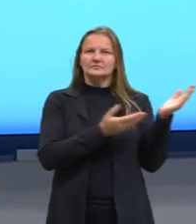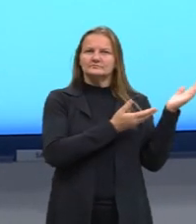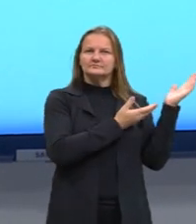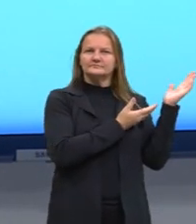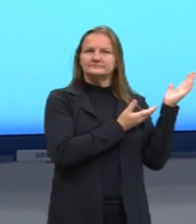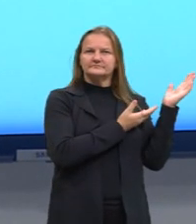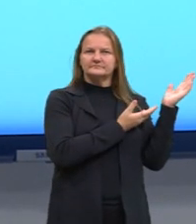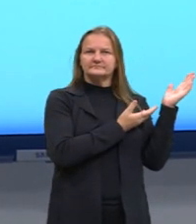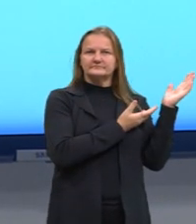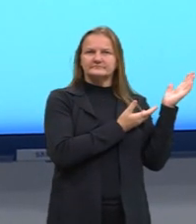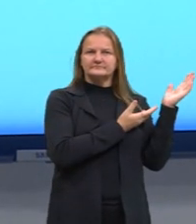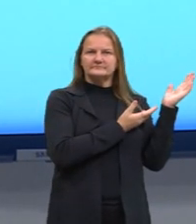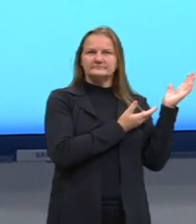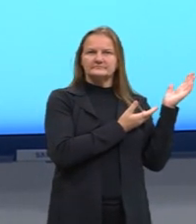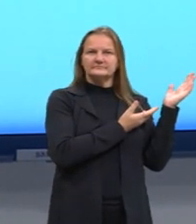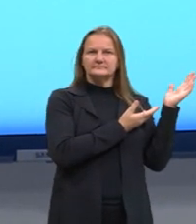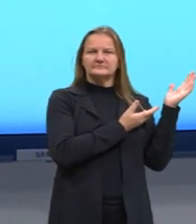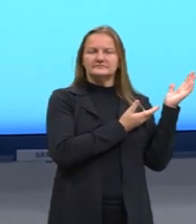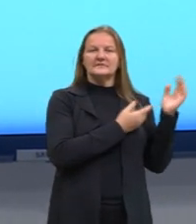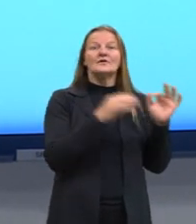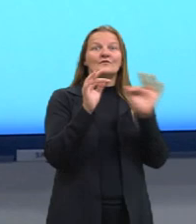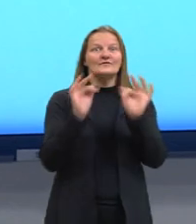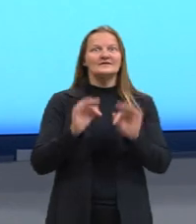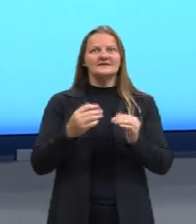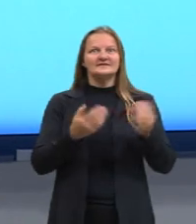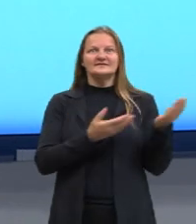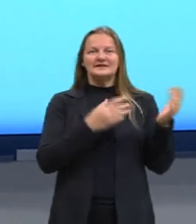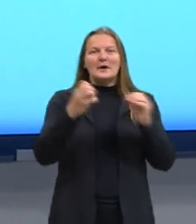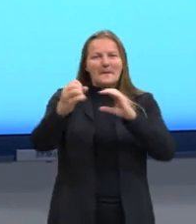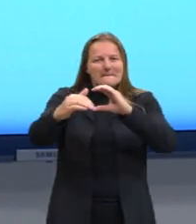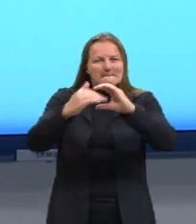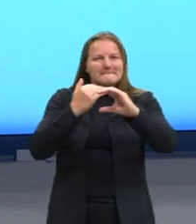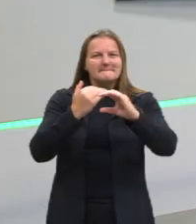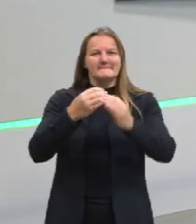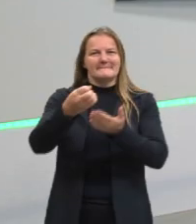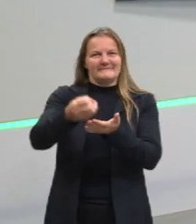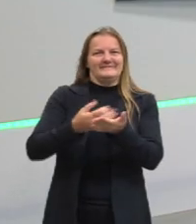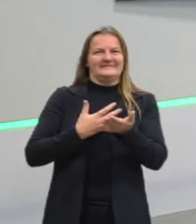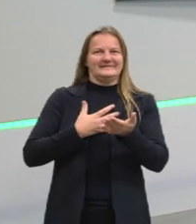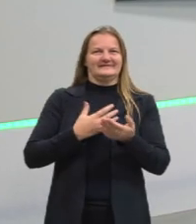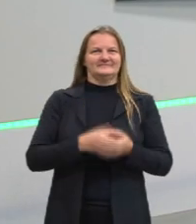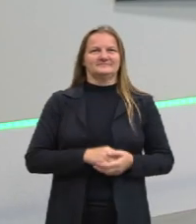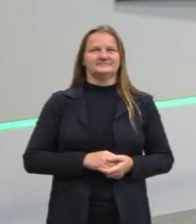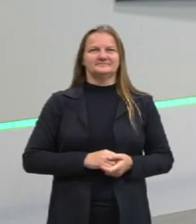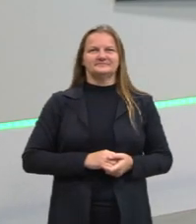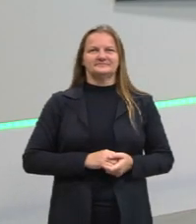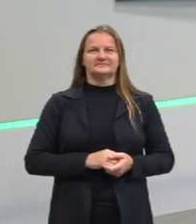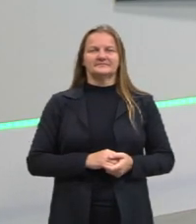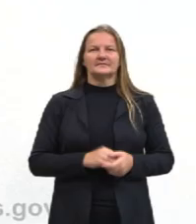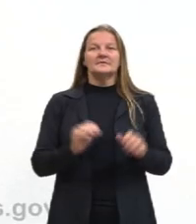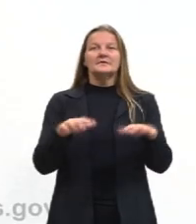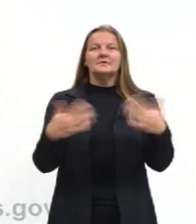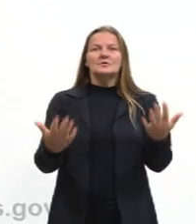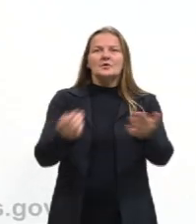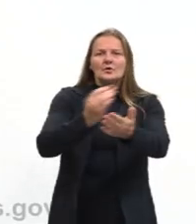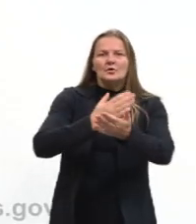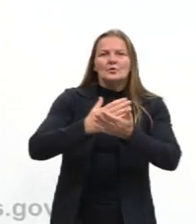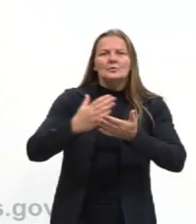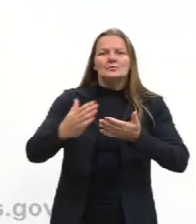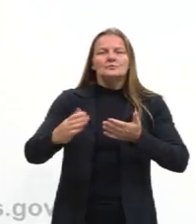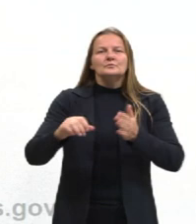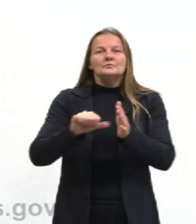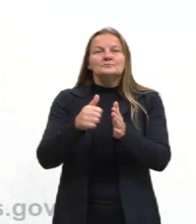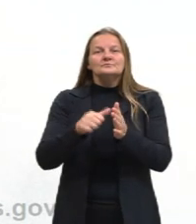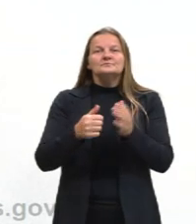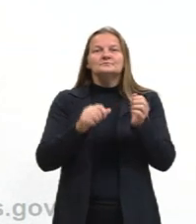contatos, certo? Vou ficar muito feliz de receber alguma mensagem de vocês. Então, para iniciar, a gente primeiro